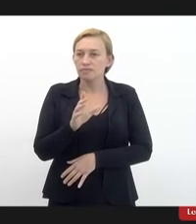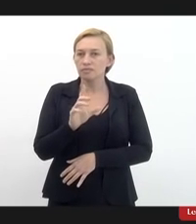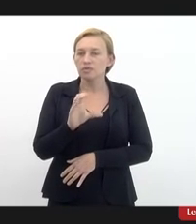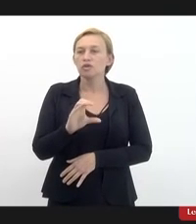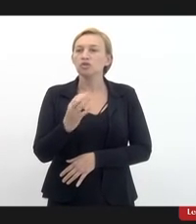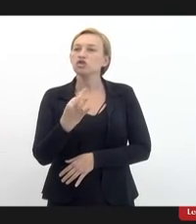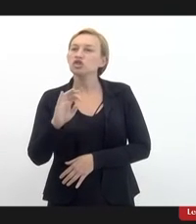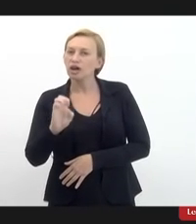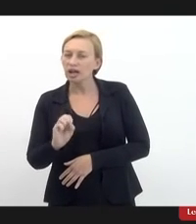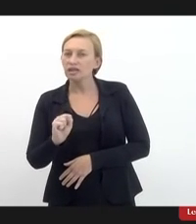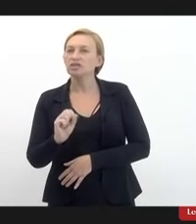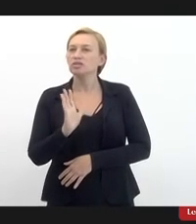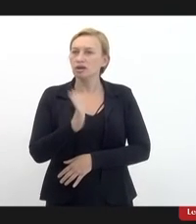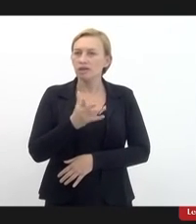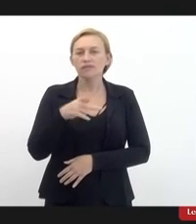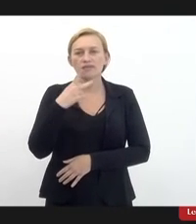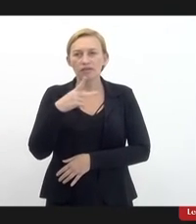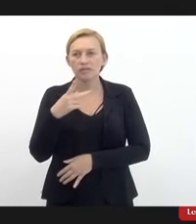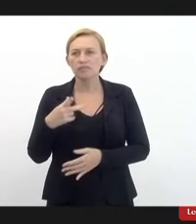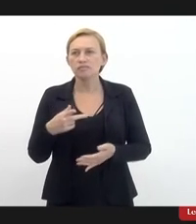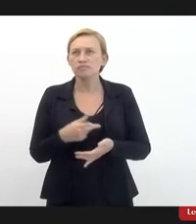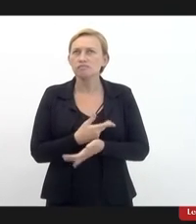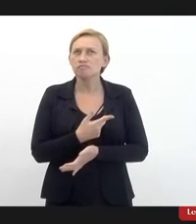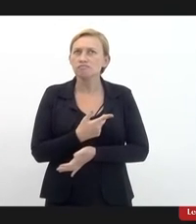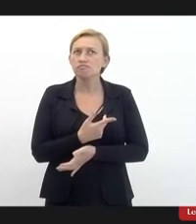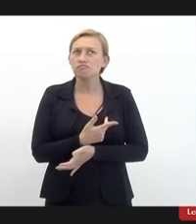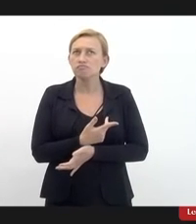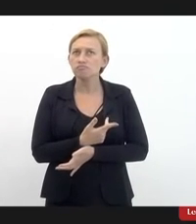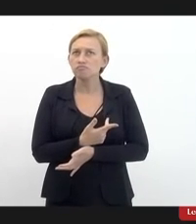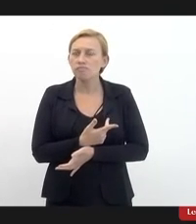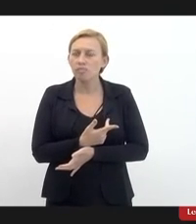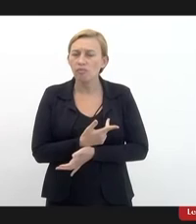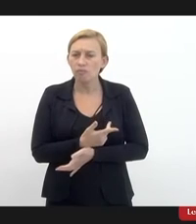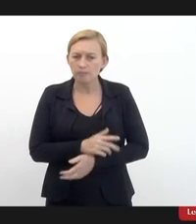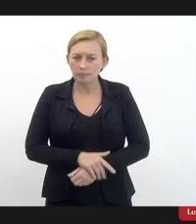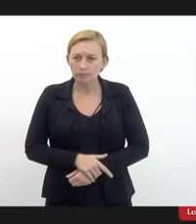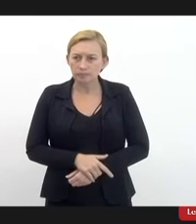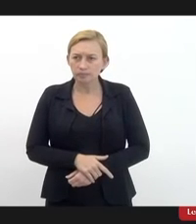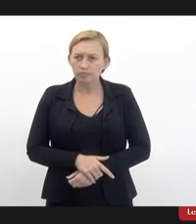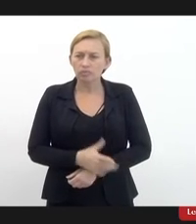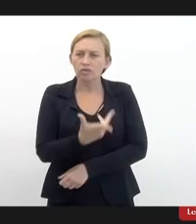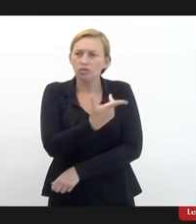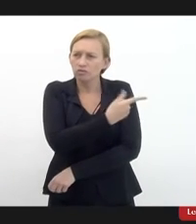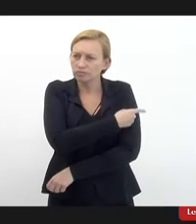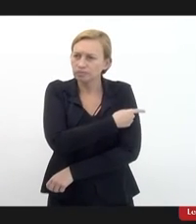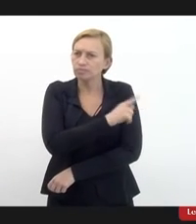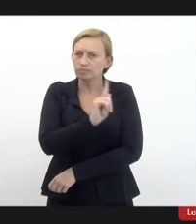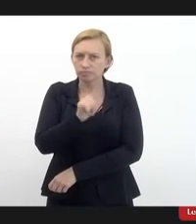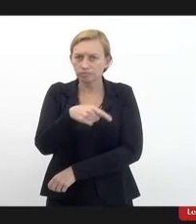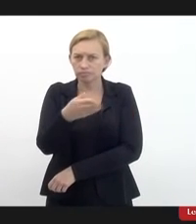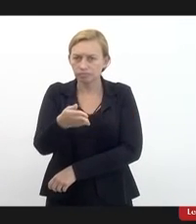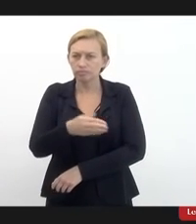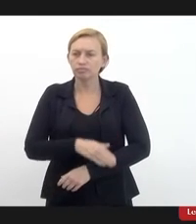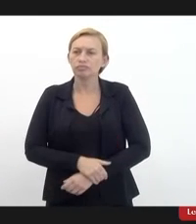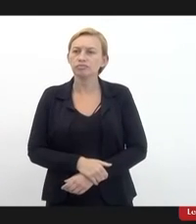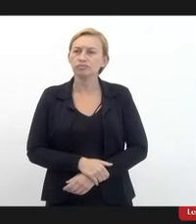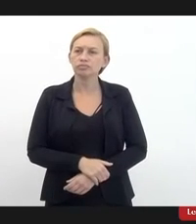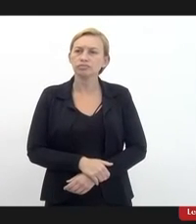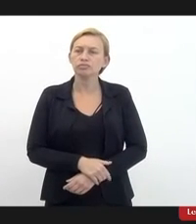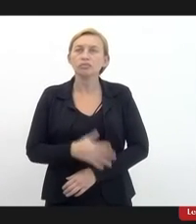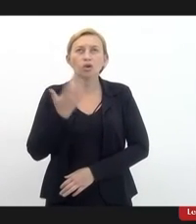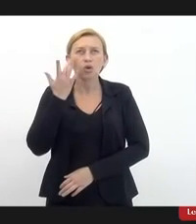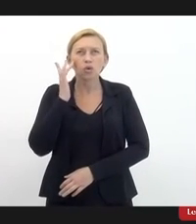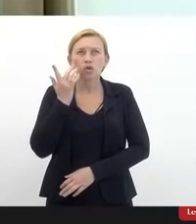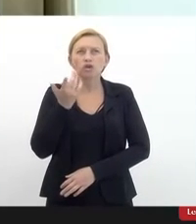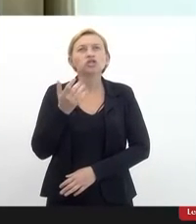que assim aconteceu isso com a vacina né que assim eu